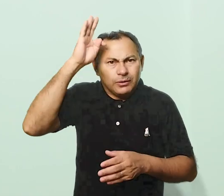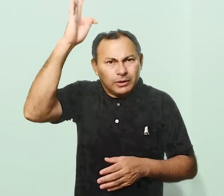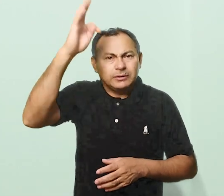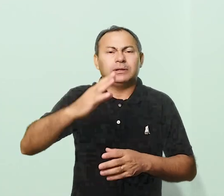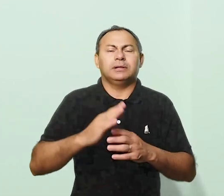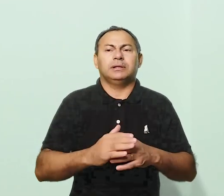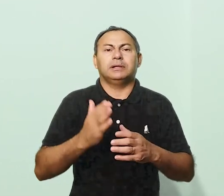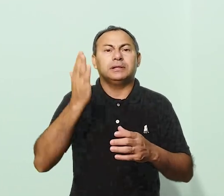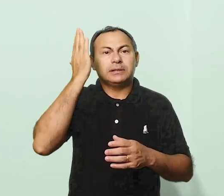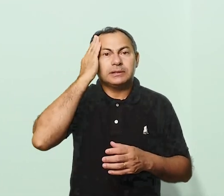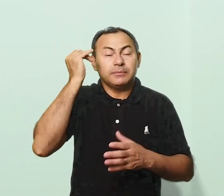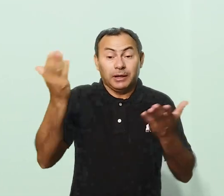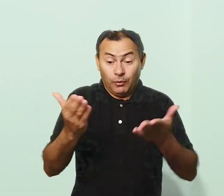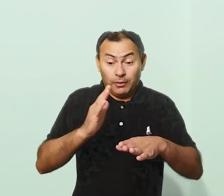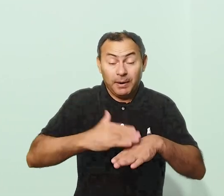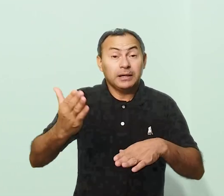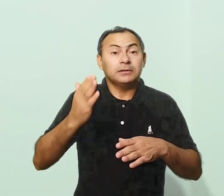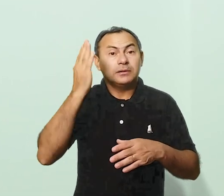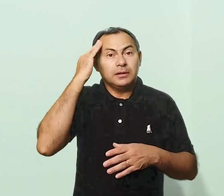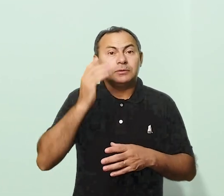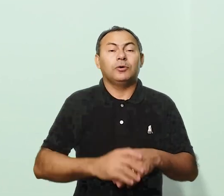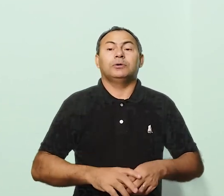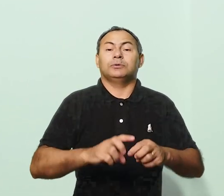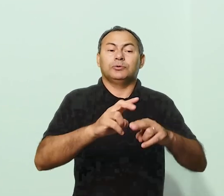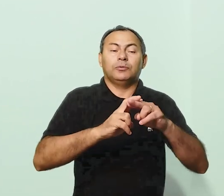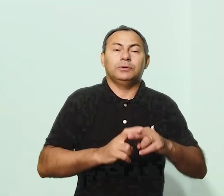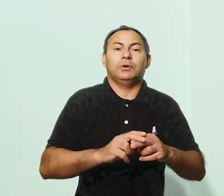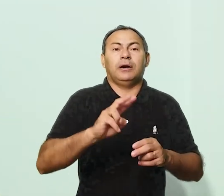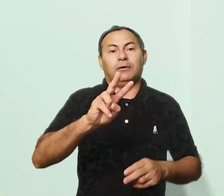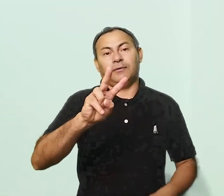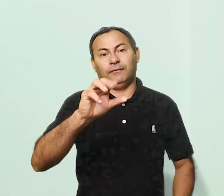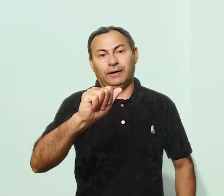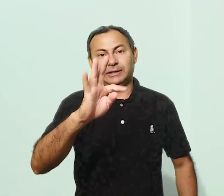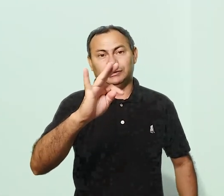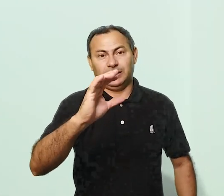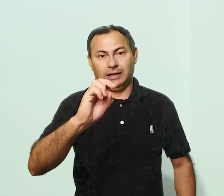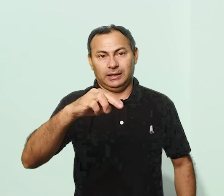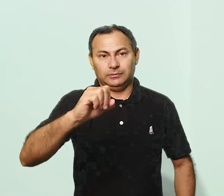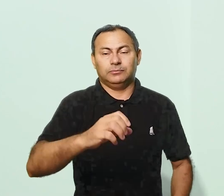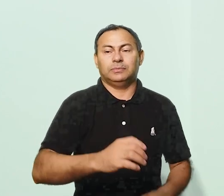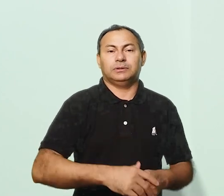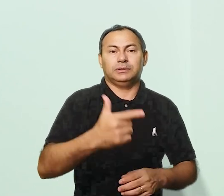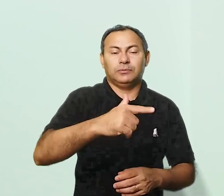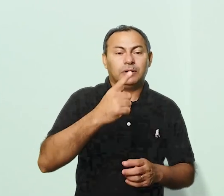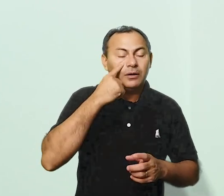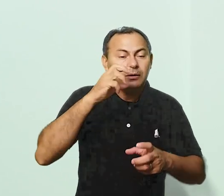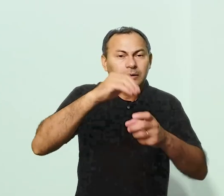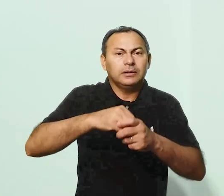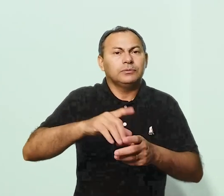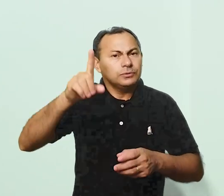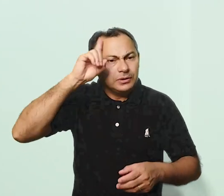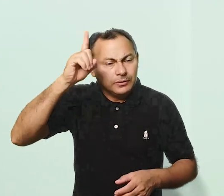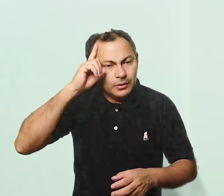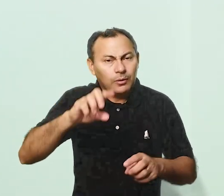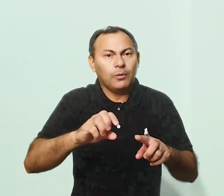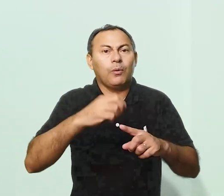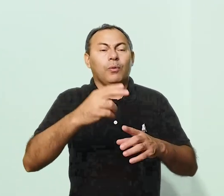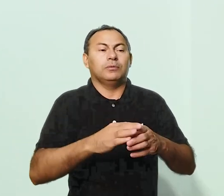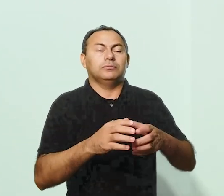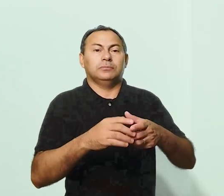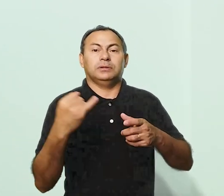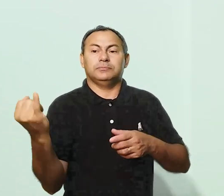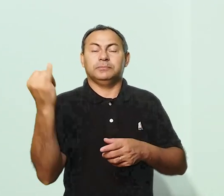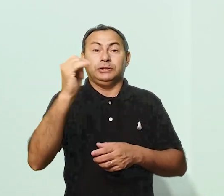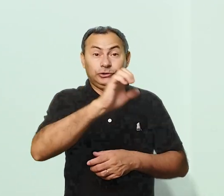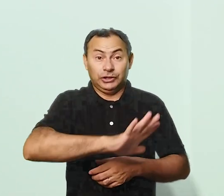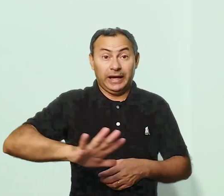sabem agora muito mais sobre o Vaticano II, tanto em seu desenrolar no dia-a-dia como em sua dimensão